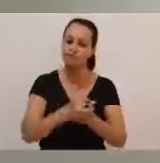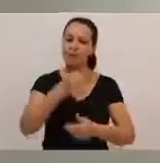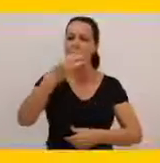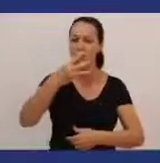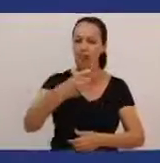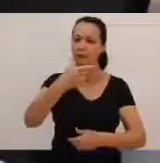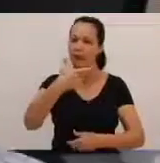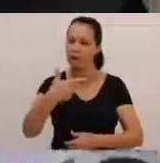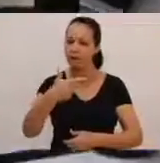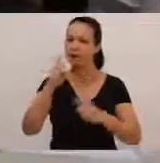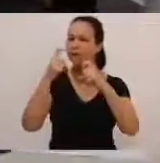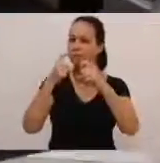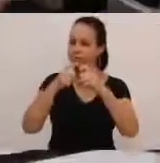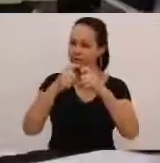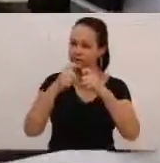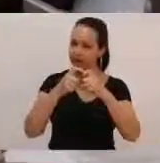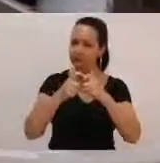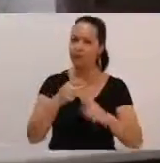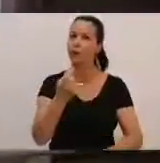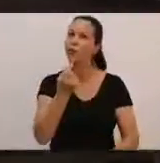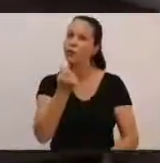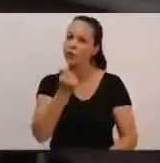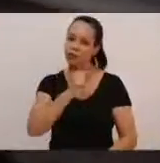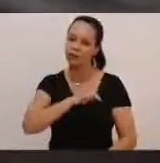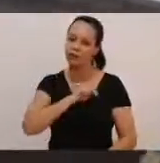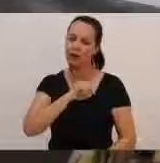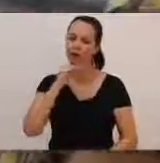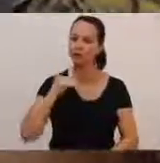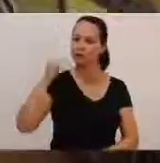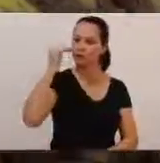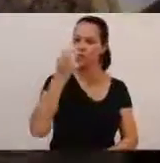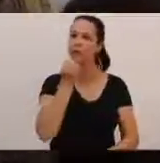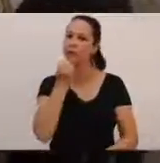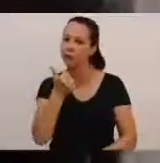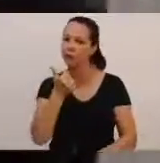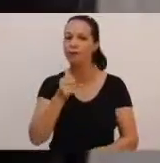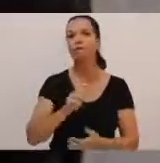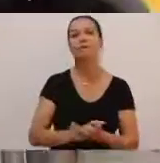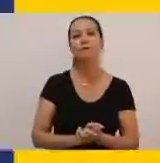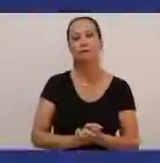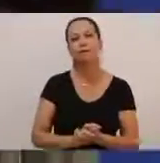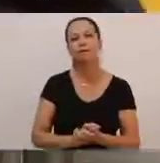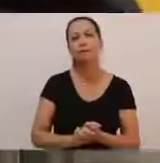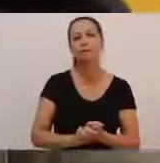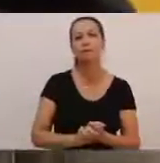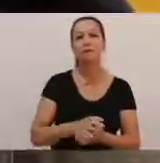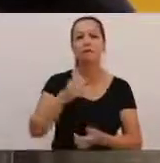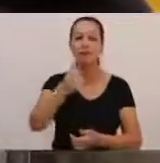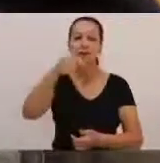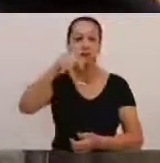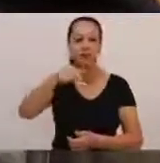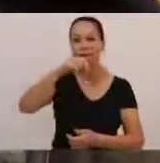contratando 32 médicos com os salários mais altos da região. Estamos